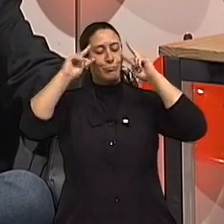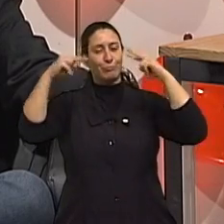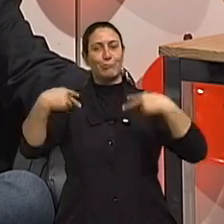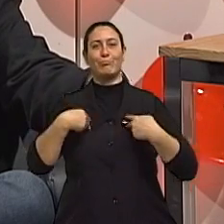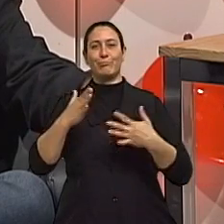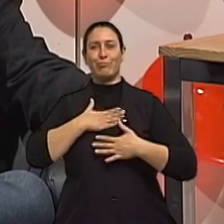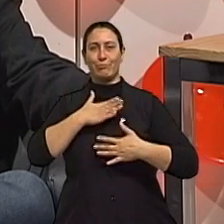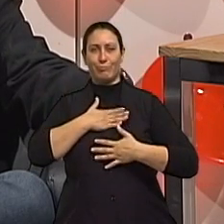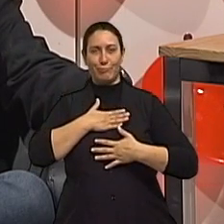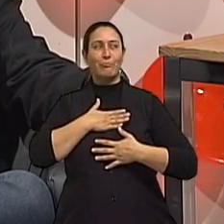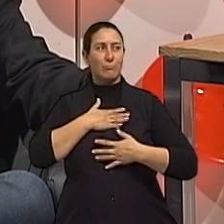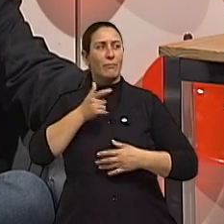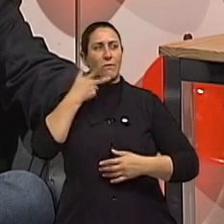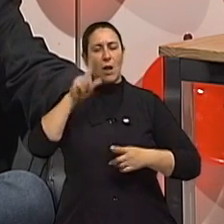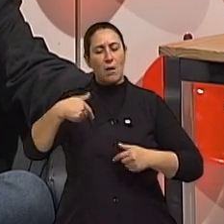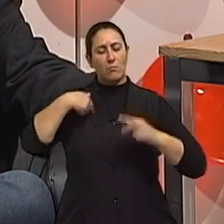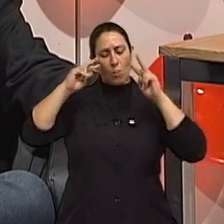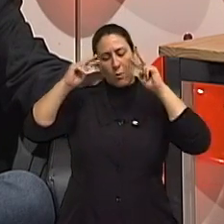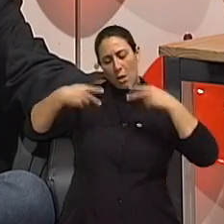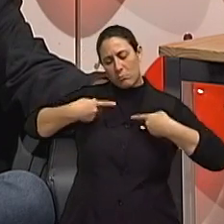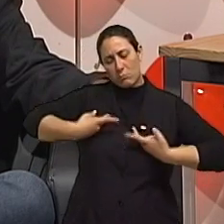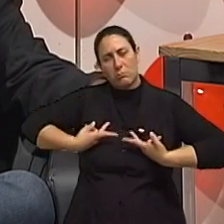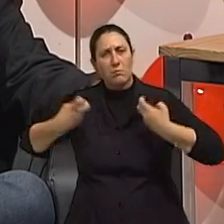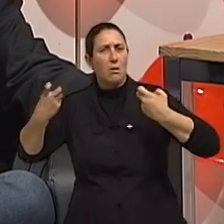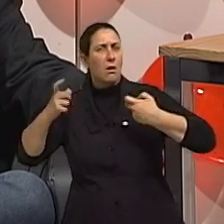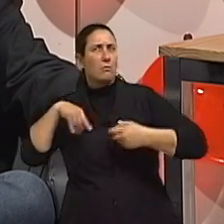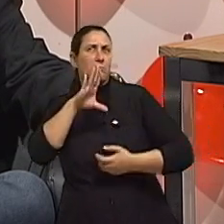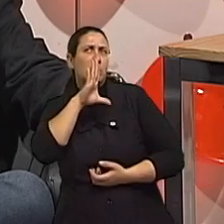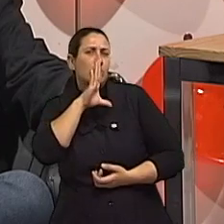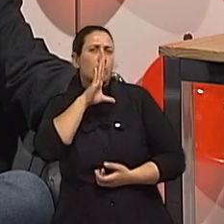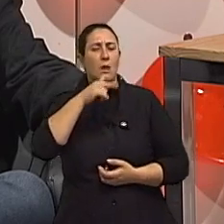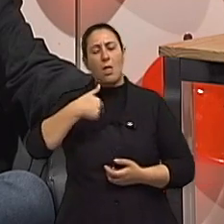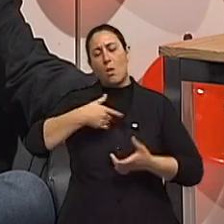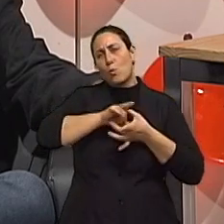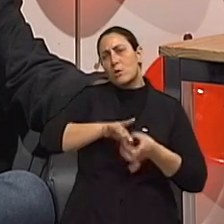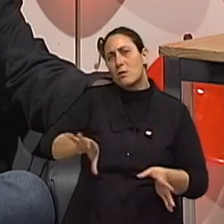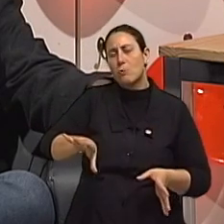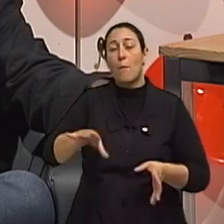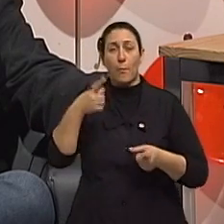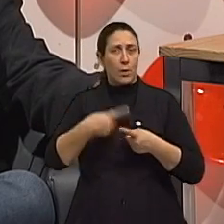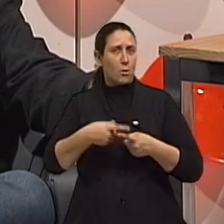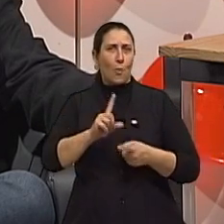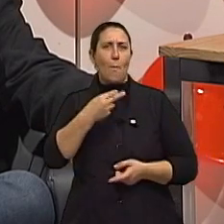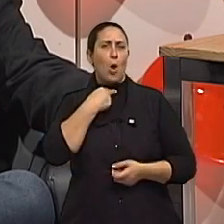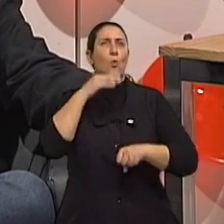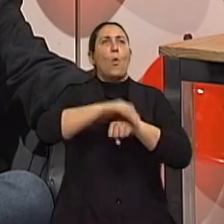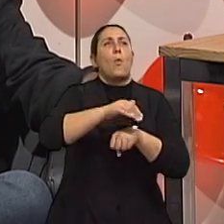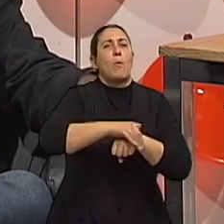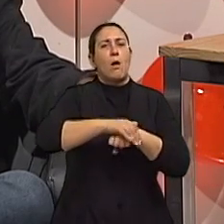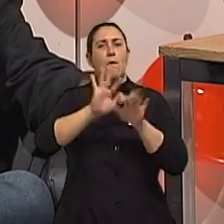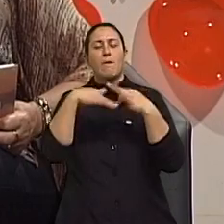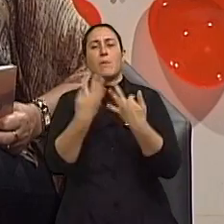que a gente falava, esse ficar parado, ficar calado, muitas vezes é porque ele não está se autorizando também. A não pode culpabilizar a família só.